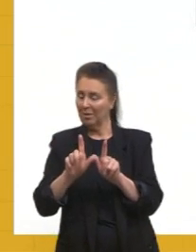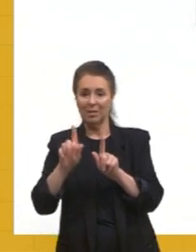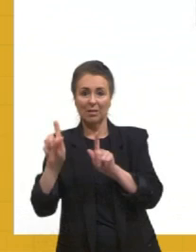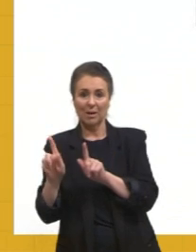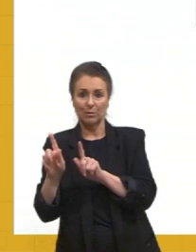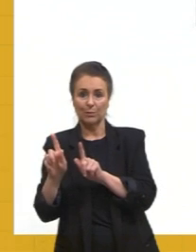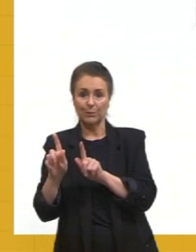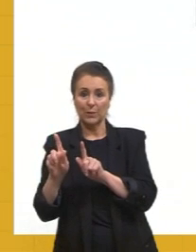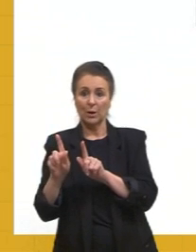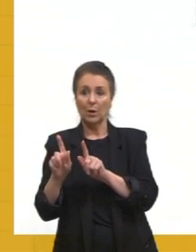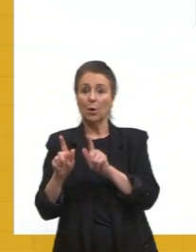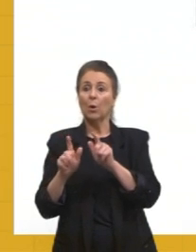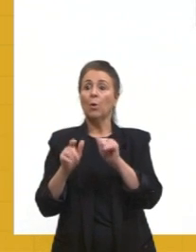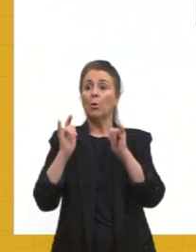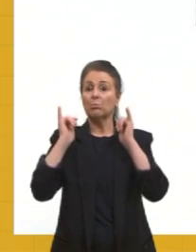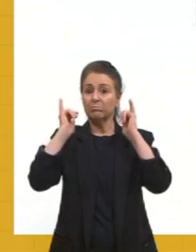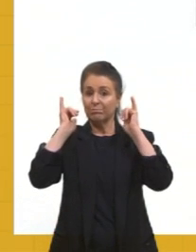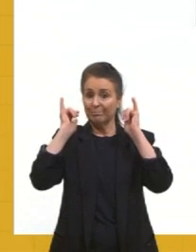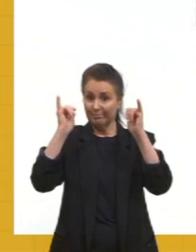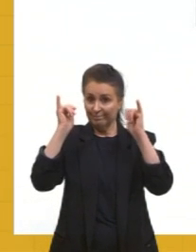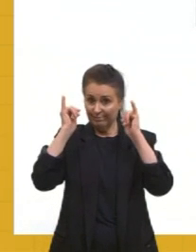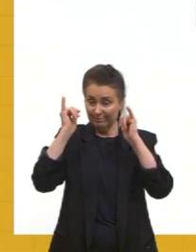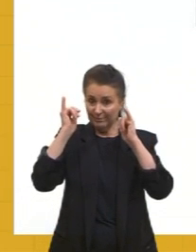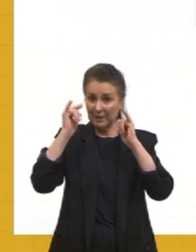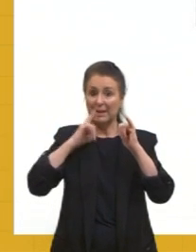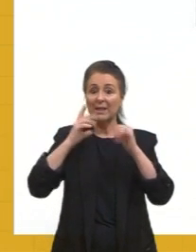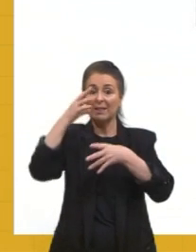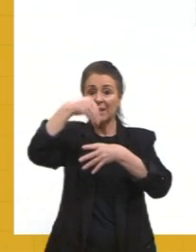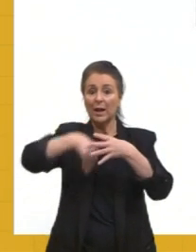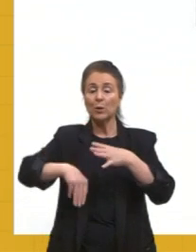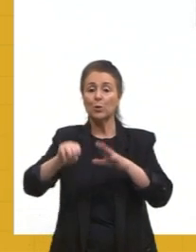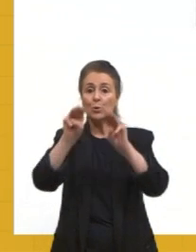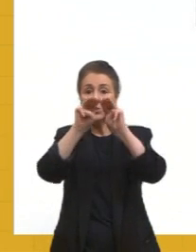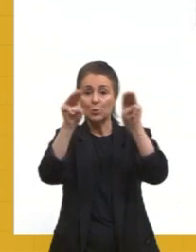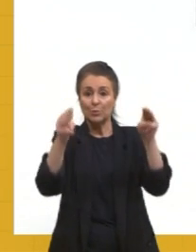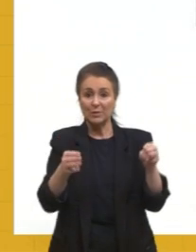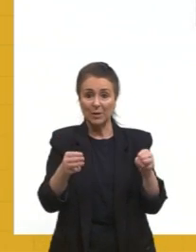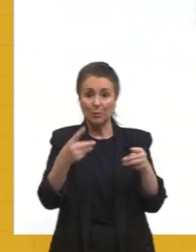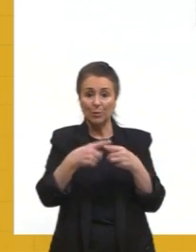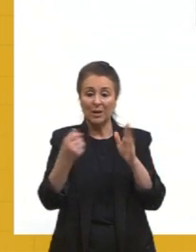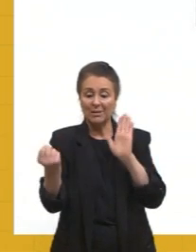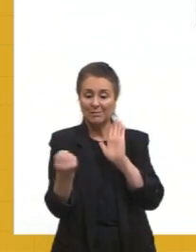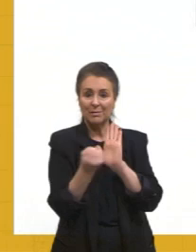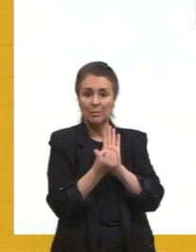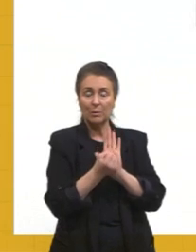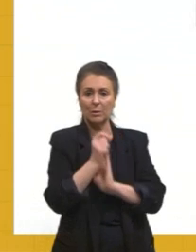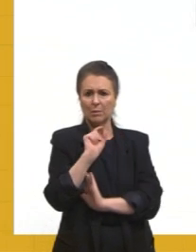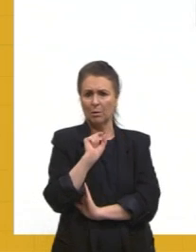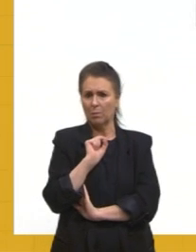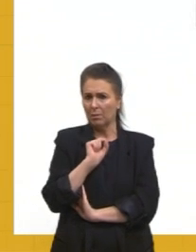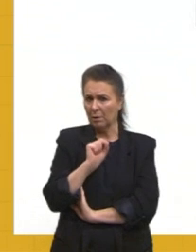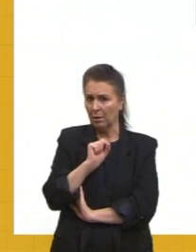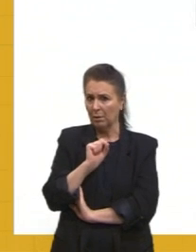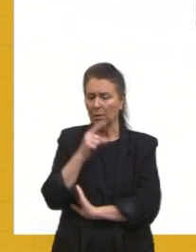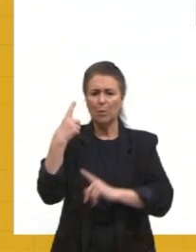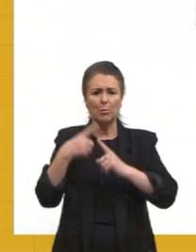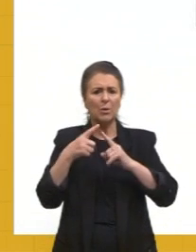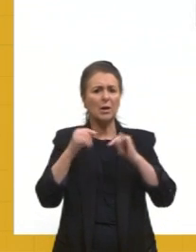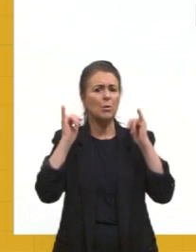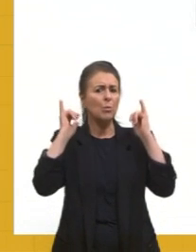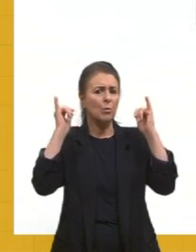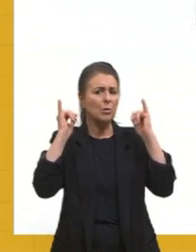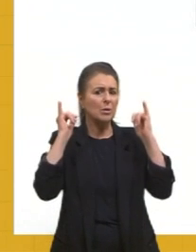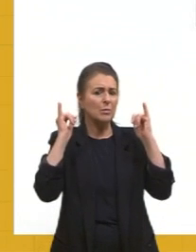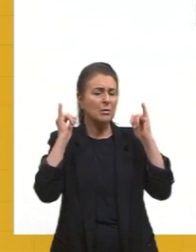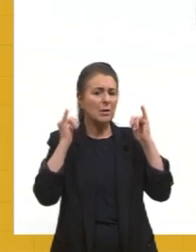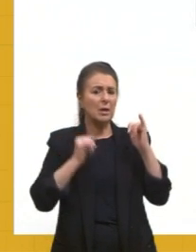alcançou o estatuto de obra museológica por simbolizar o... Então, por que esse ônibus se tornou